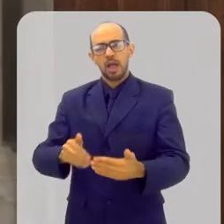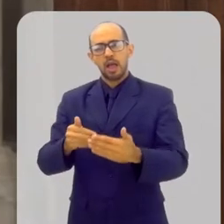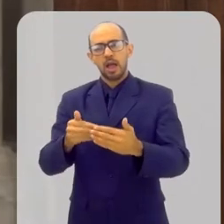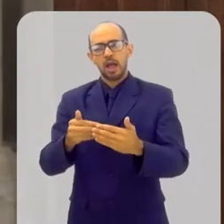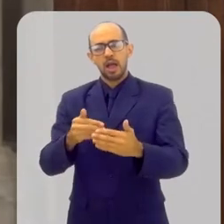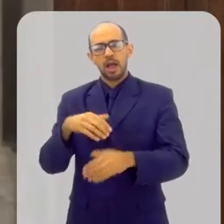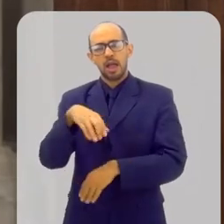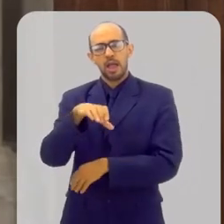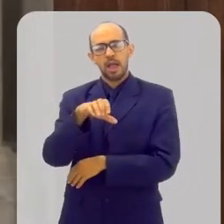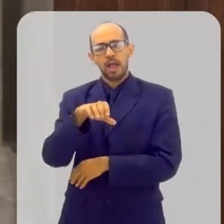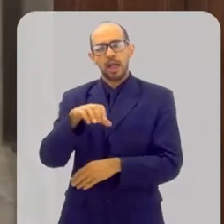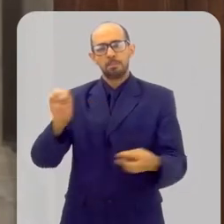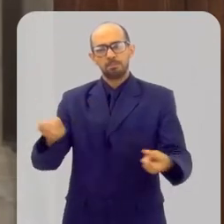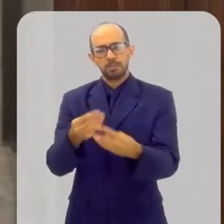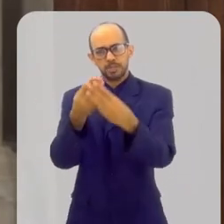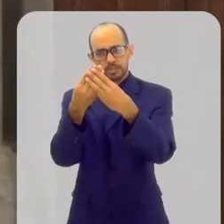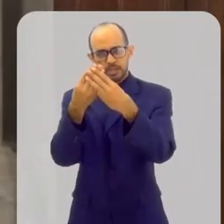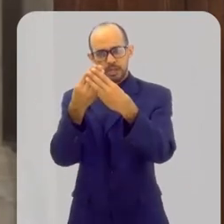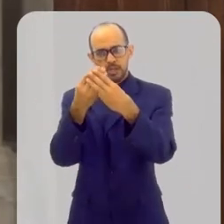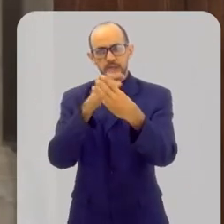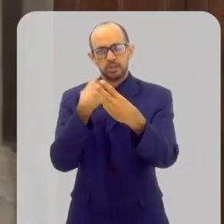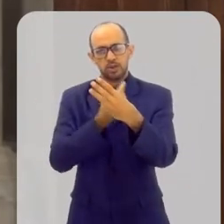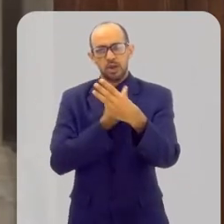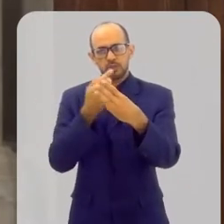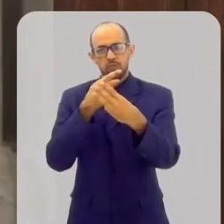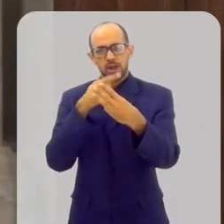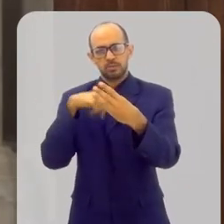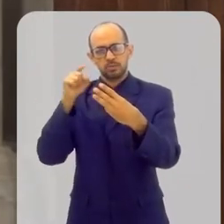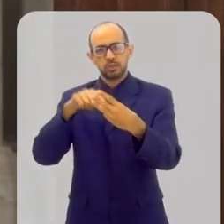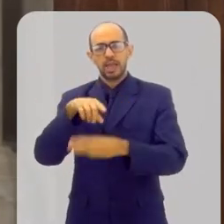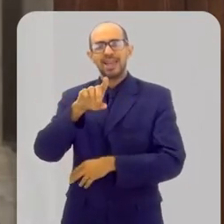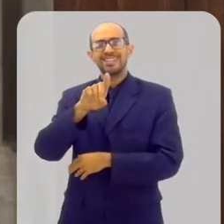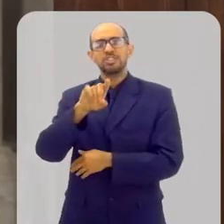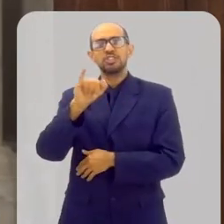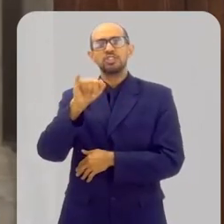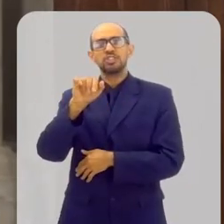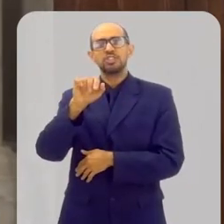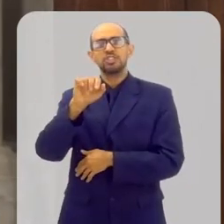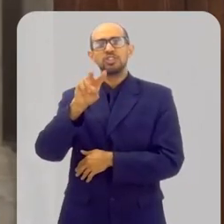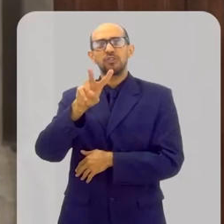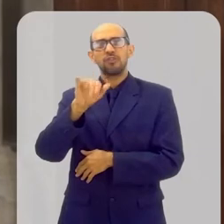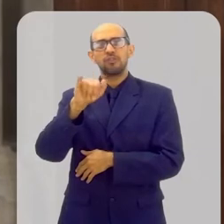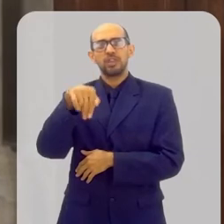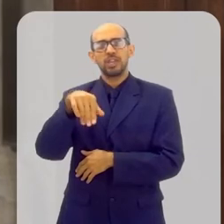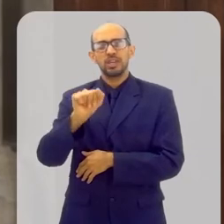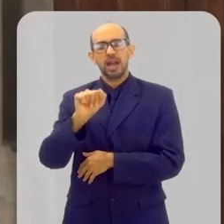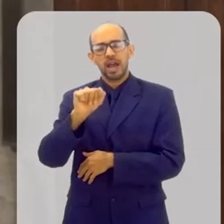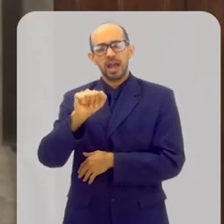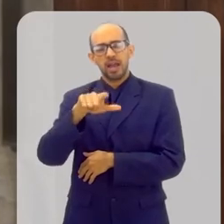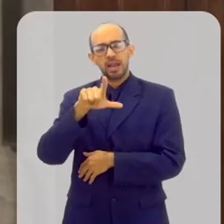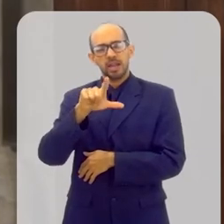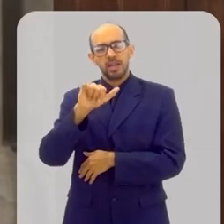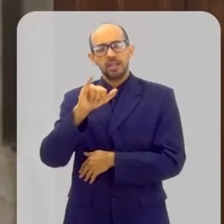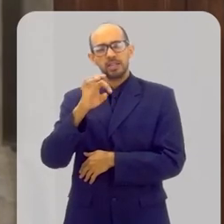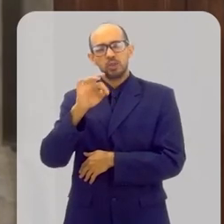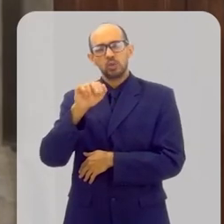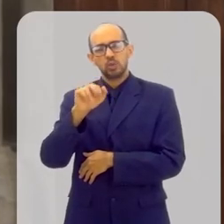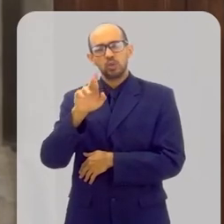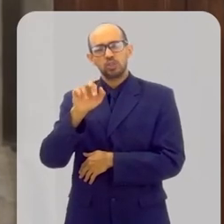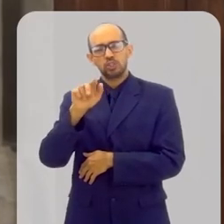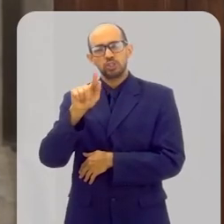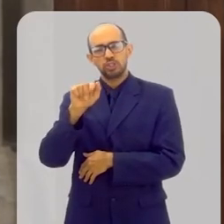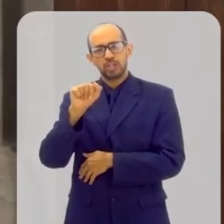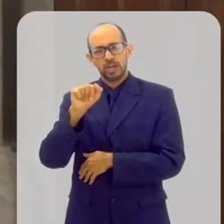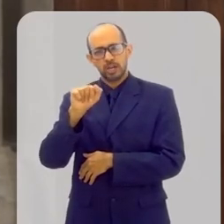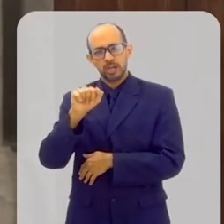eucaristia, chamada entre os romanos de missa e entre nós divina liturgia. A liturgia, também palavra